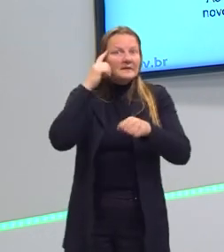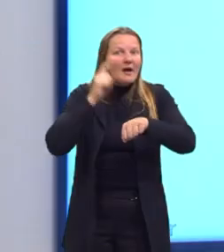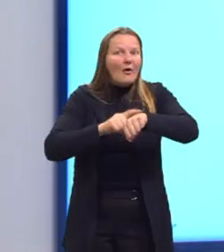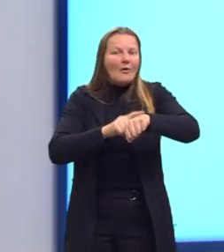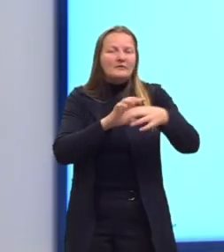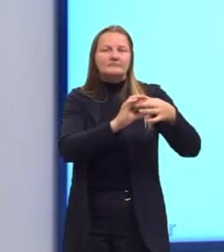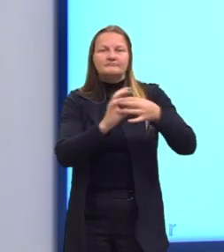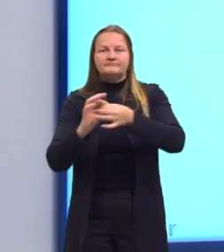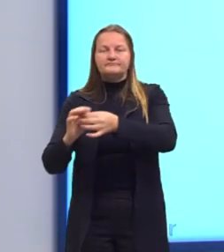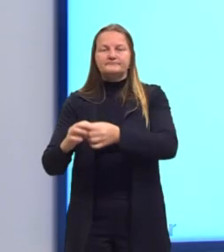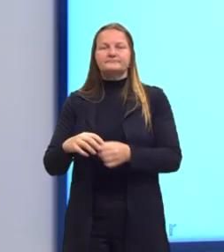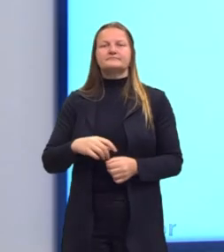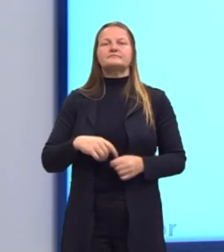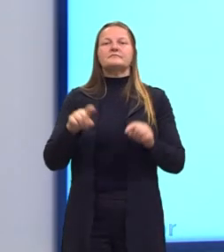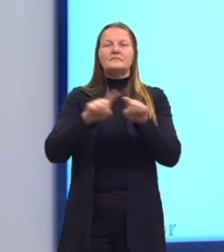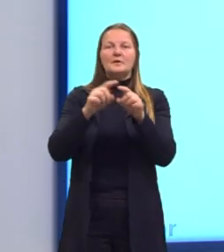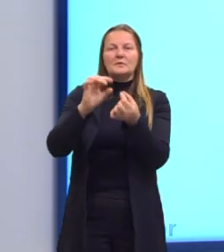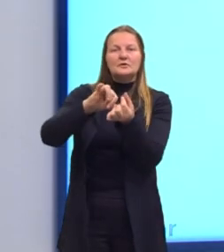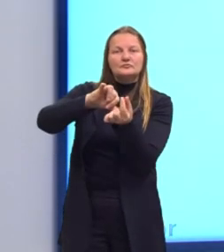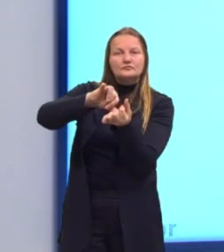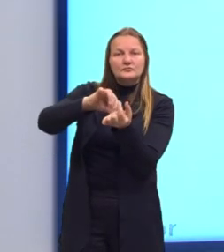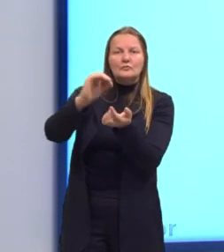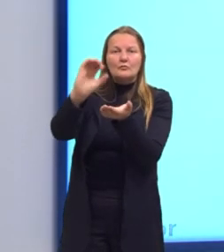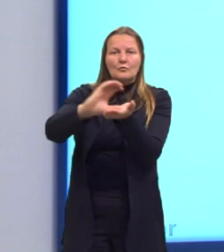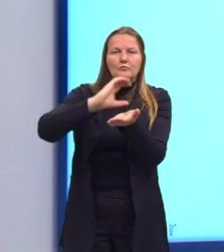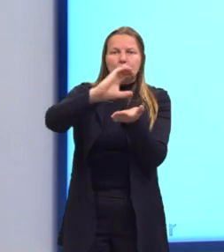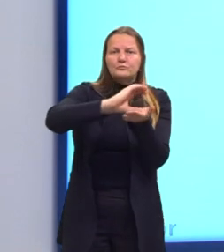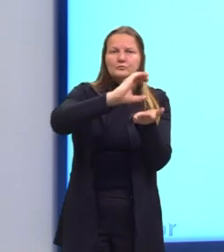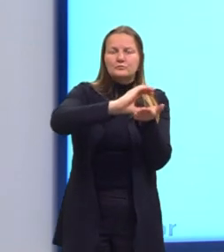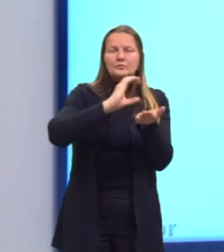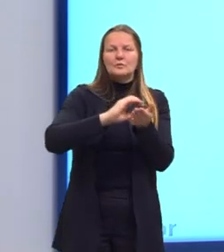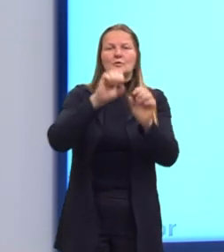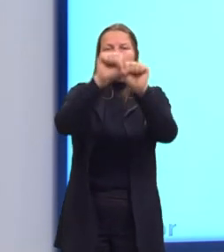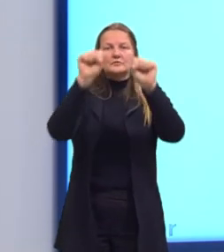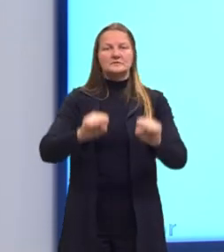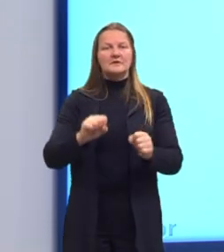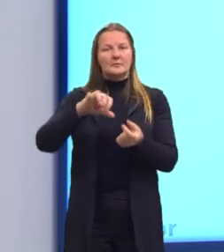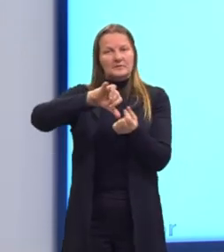Consolidação do capital financeiro enquanto nova fase do sistema capitalista.